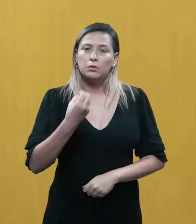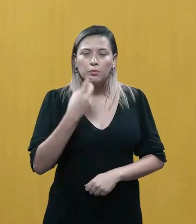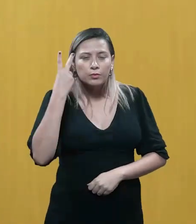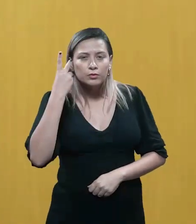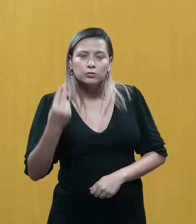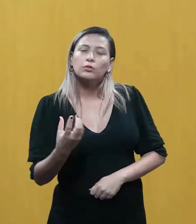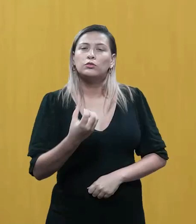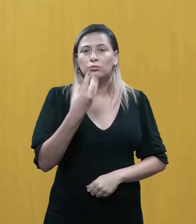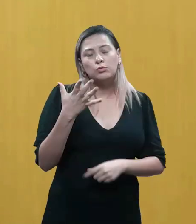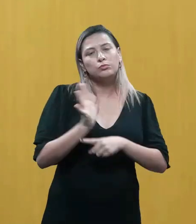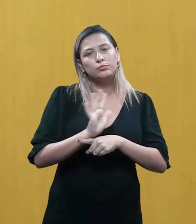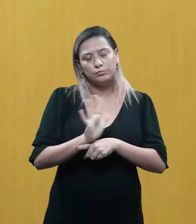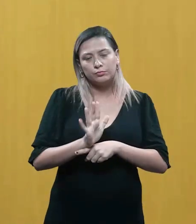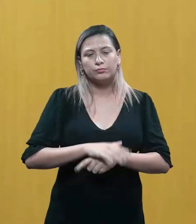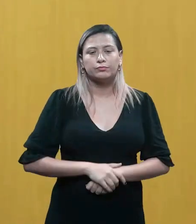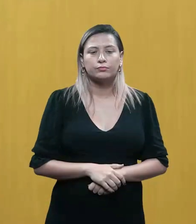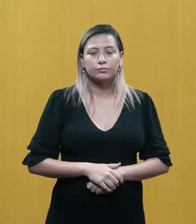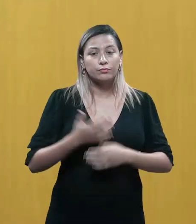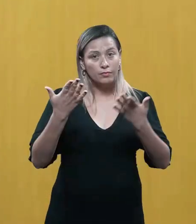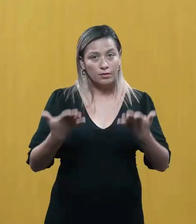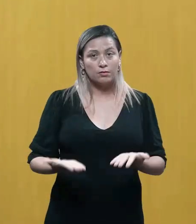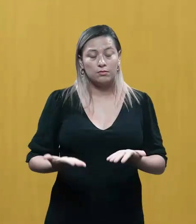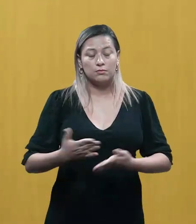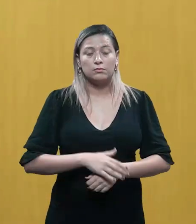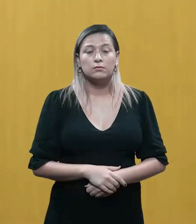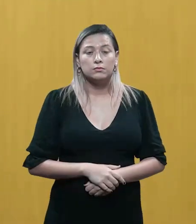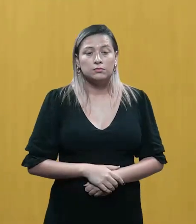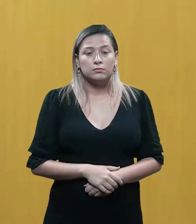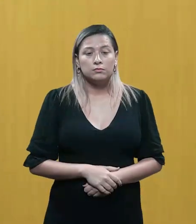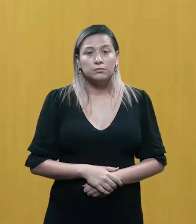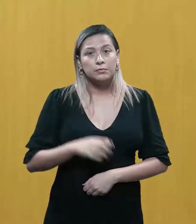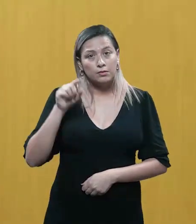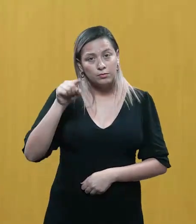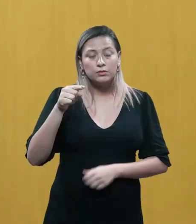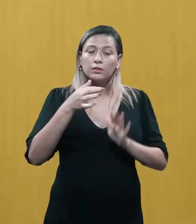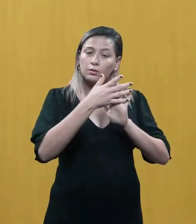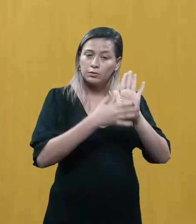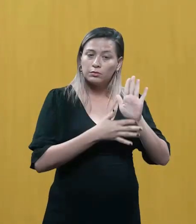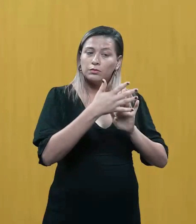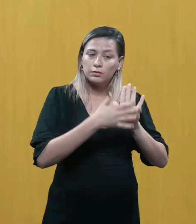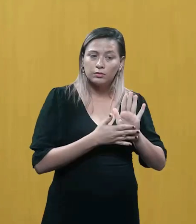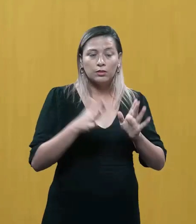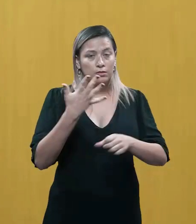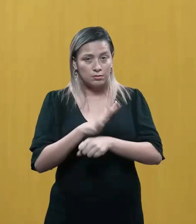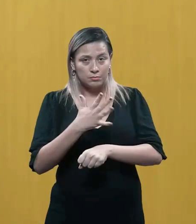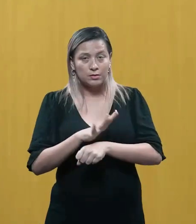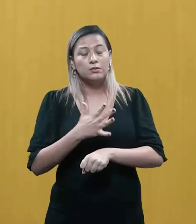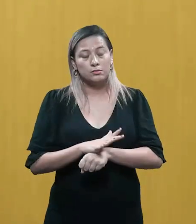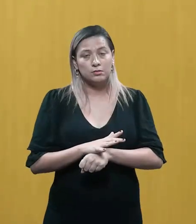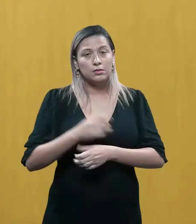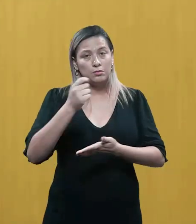roteiro, figura central de uma boa história, de um bom filme. Aqui são algumas questões para você,